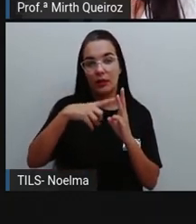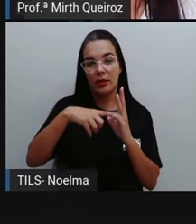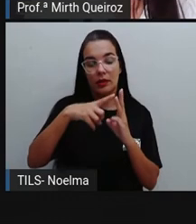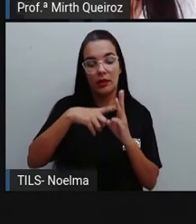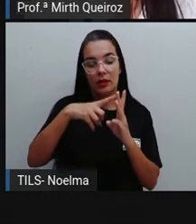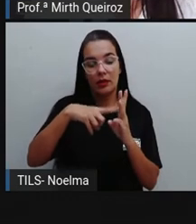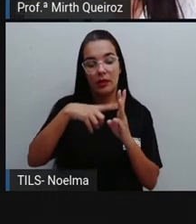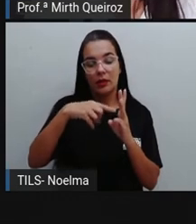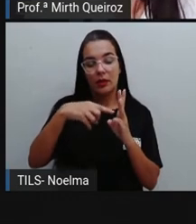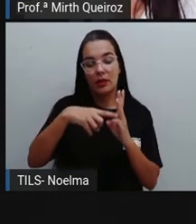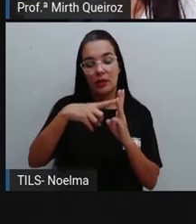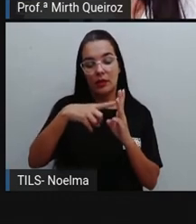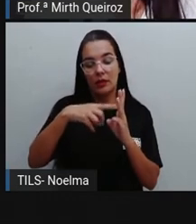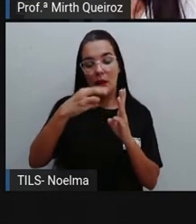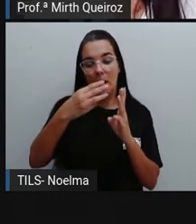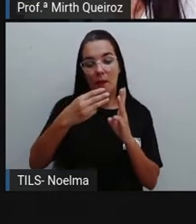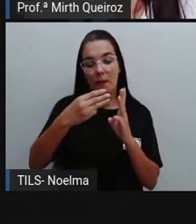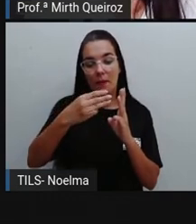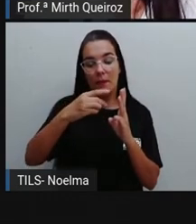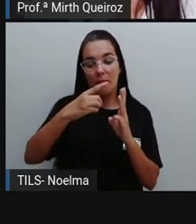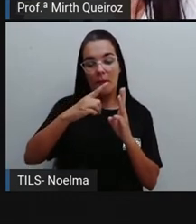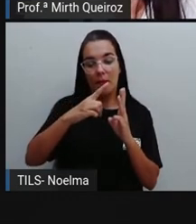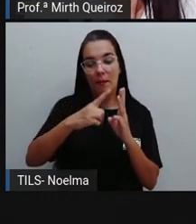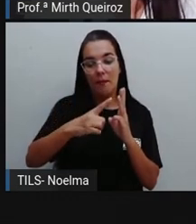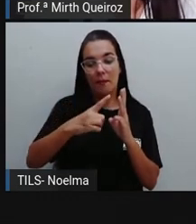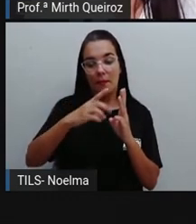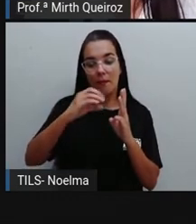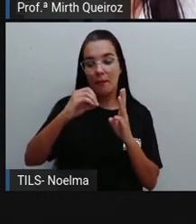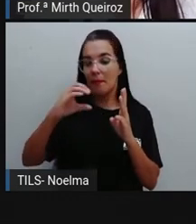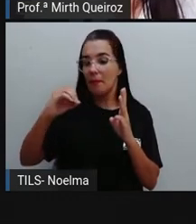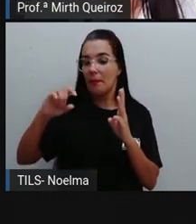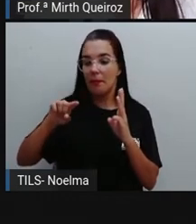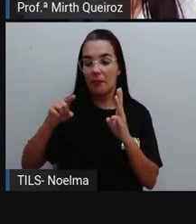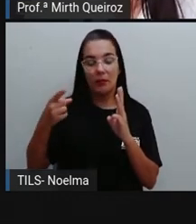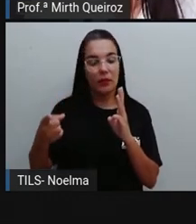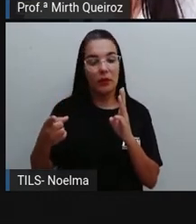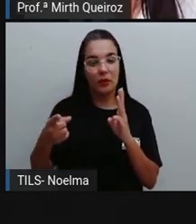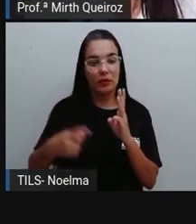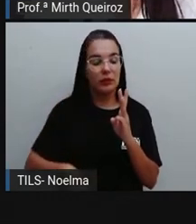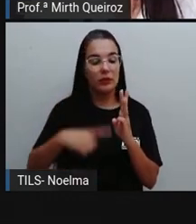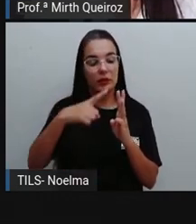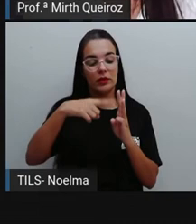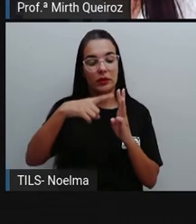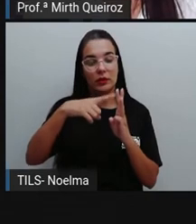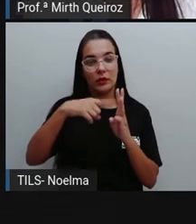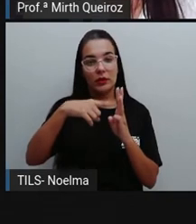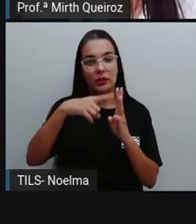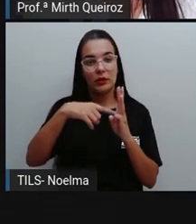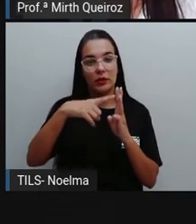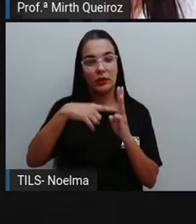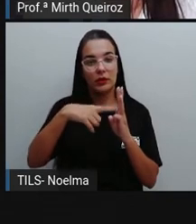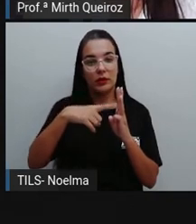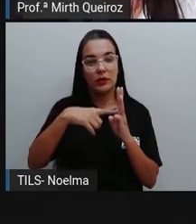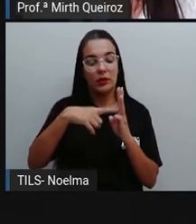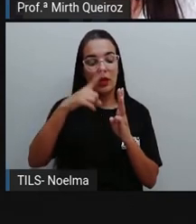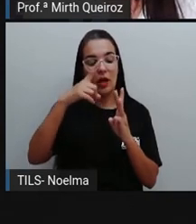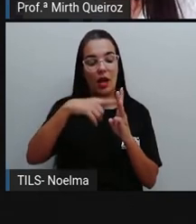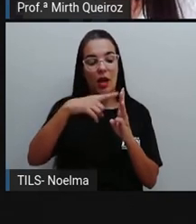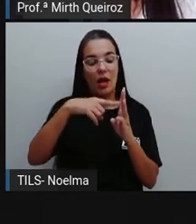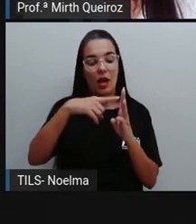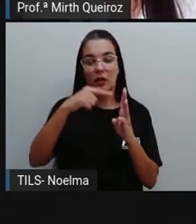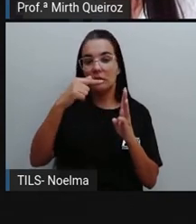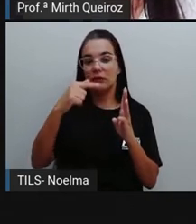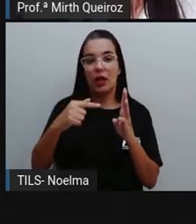.000, né? 100.000. Uma vez 100.000, 100.000. E, na quarta ordem, nós temos a unidade